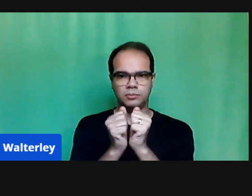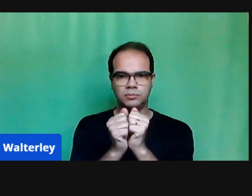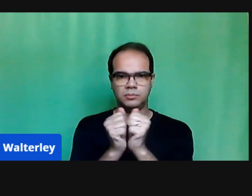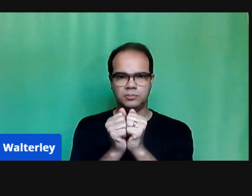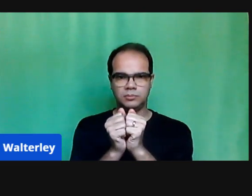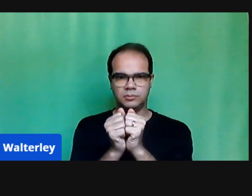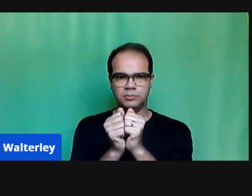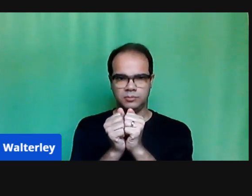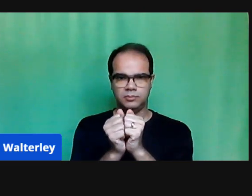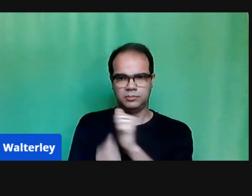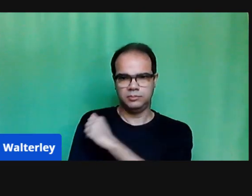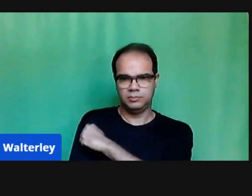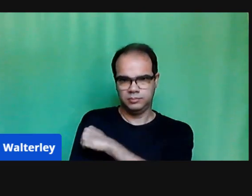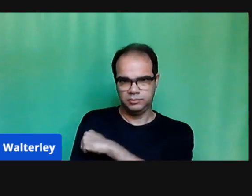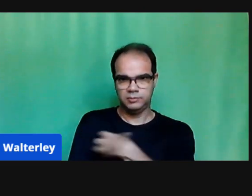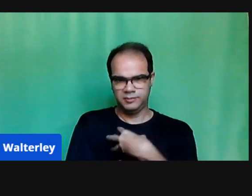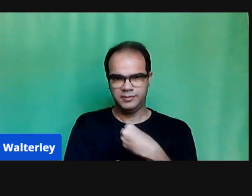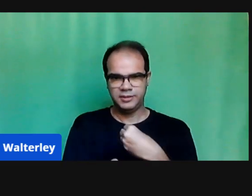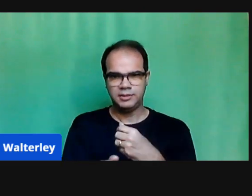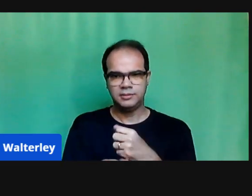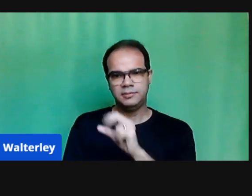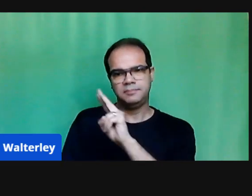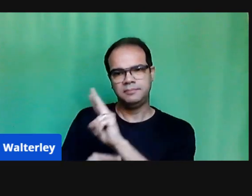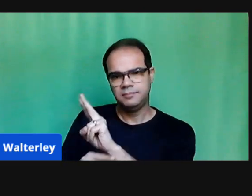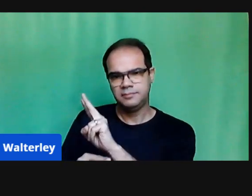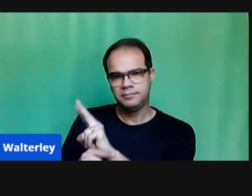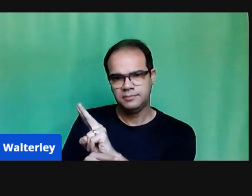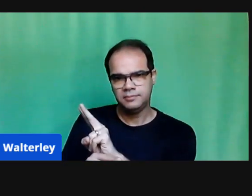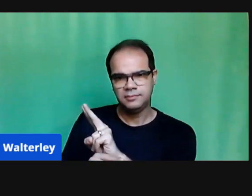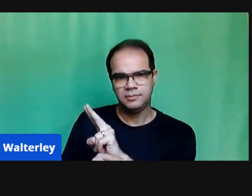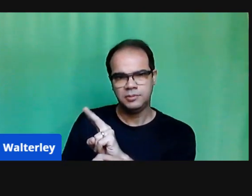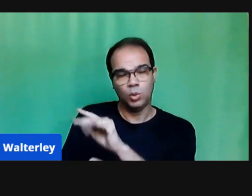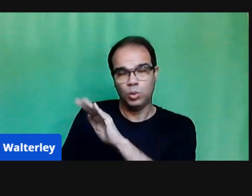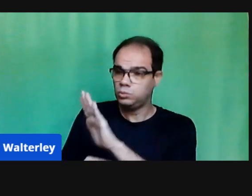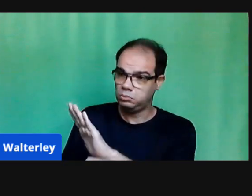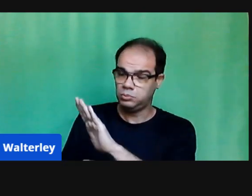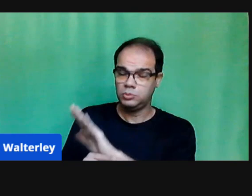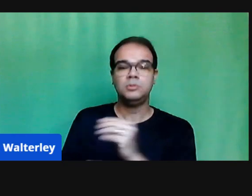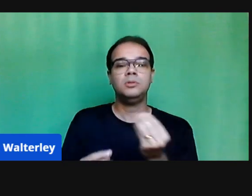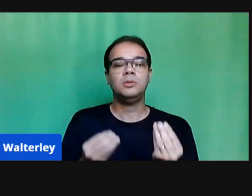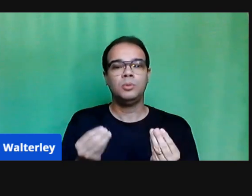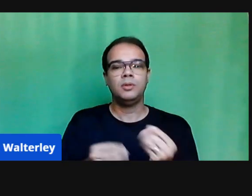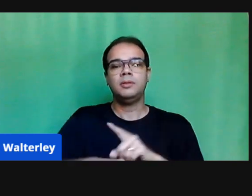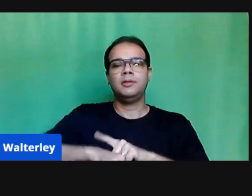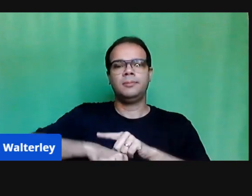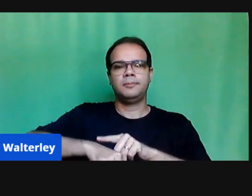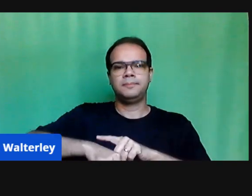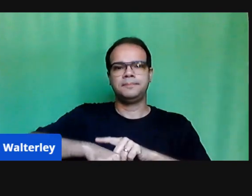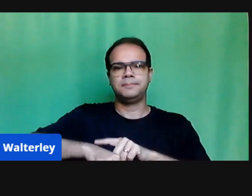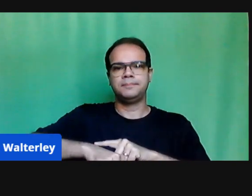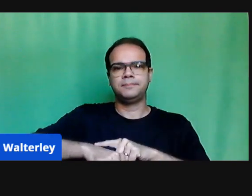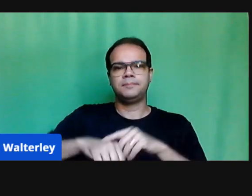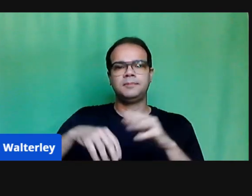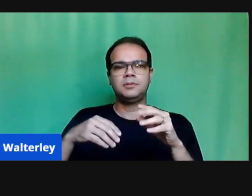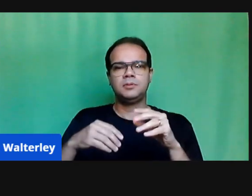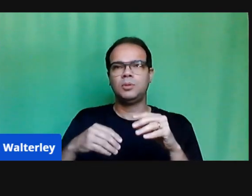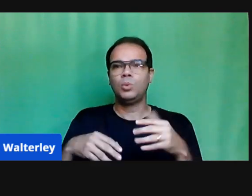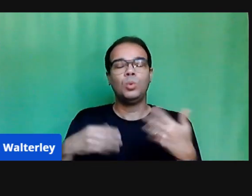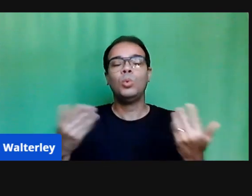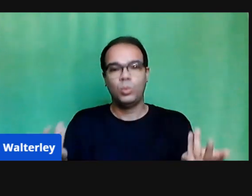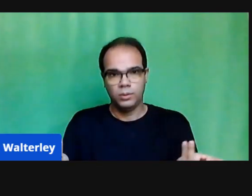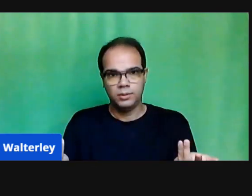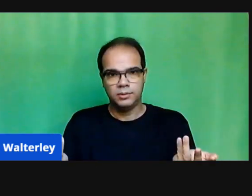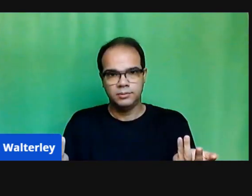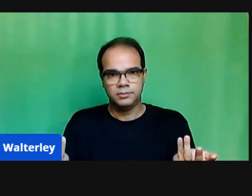essa família dispõe para esse acompanhamento, que tempo que essa família dispõe. Então, foi levando em consideração